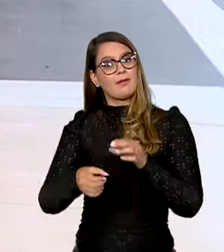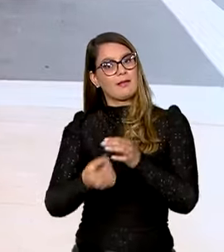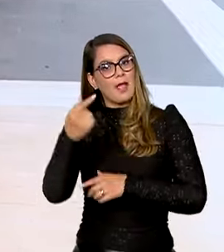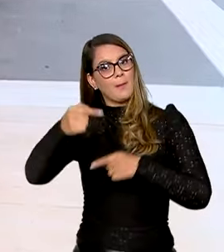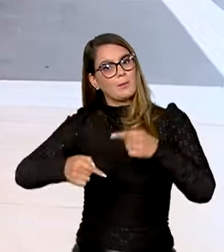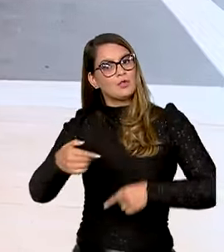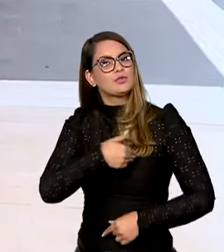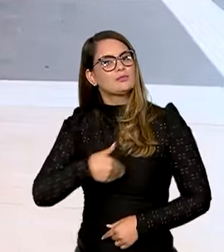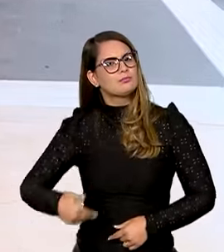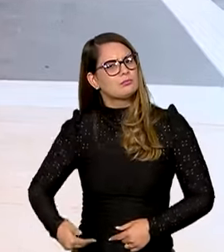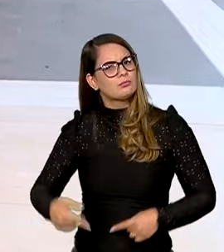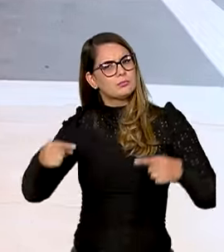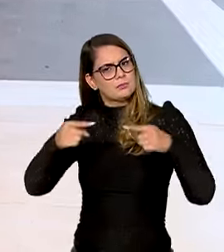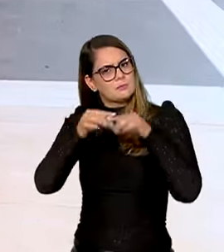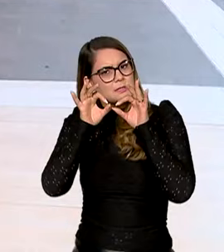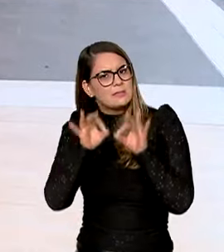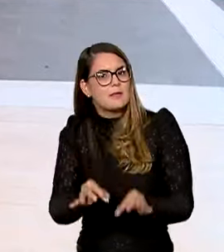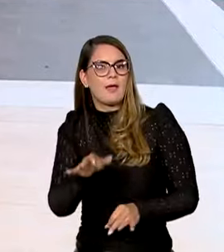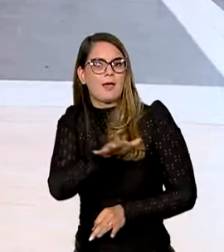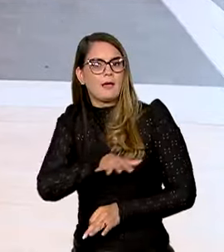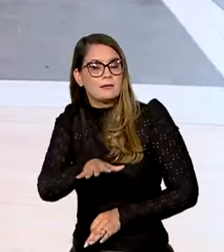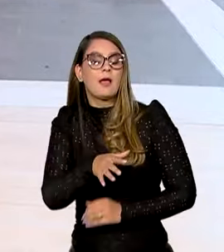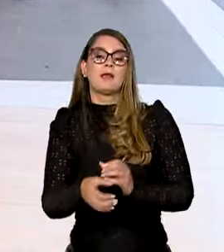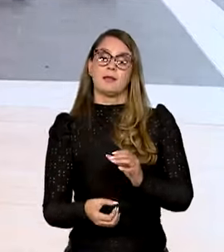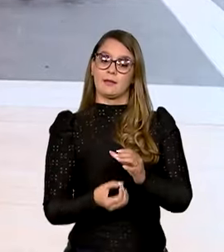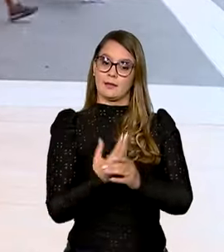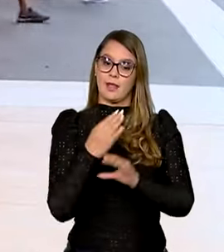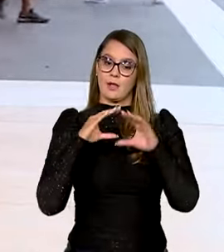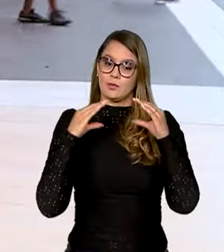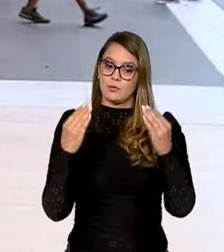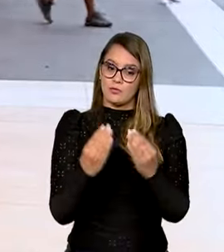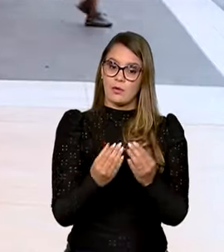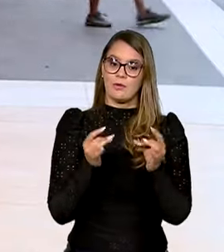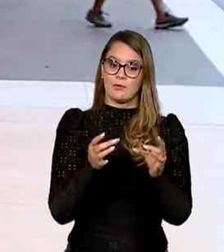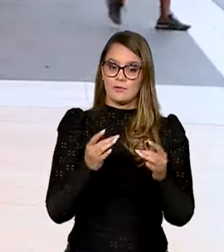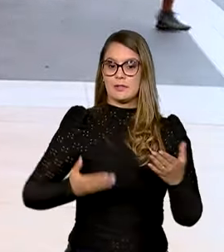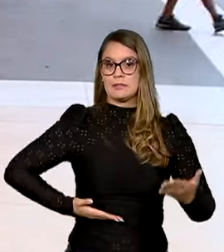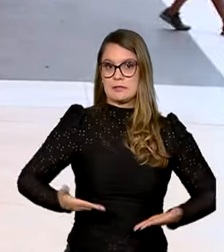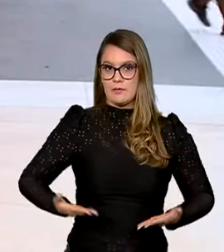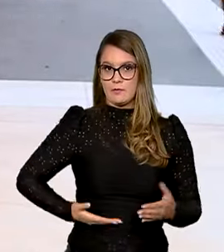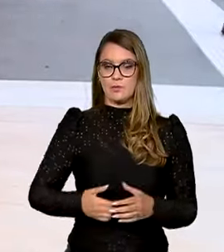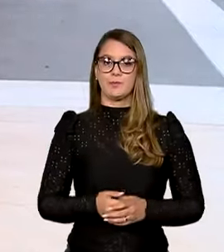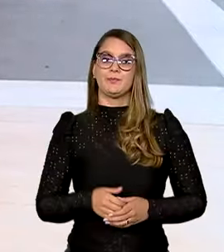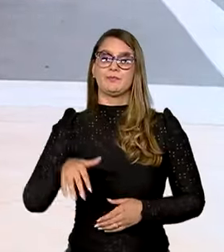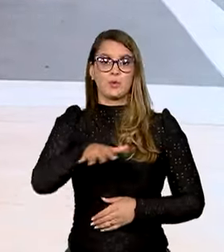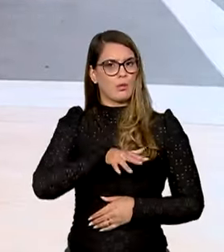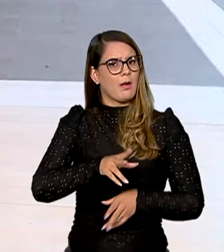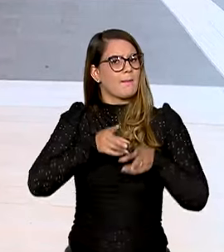políticas públicas mais adequadas para essa área que foi criado o Fórum de Comércio e Serviços, um espaço